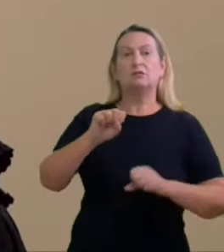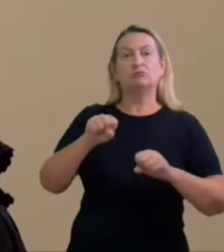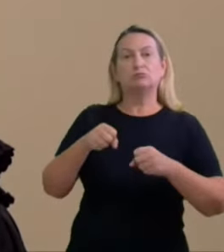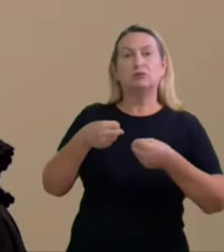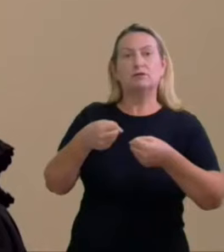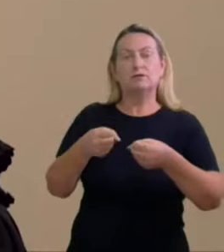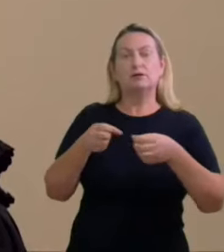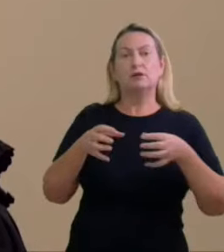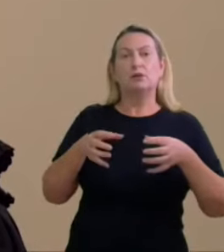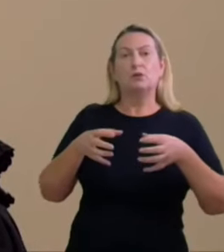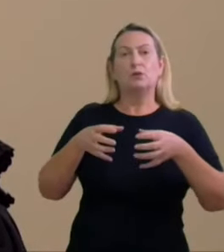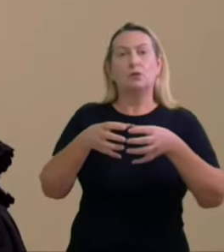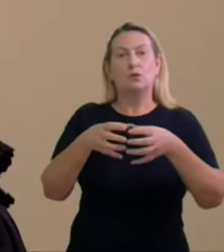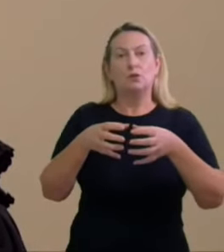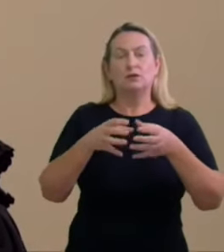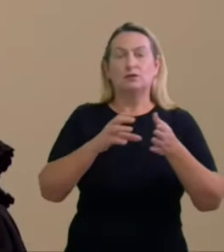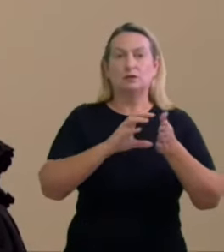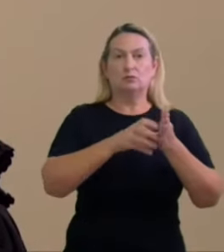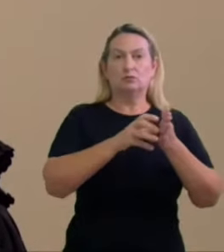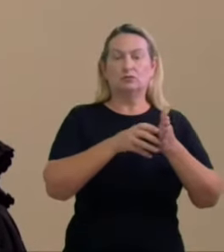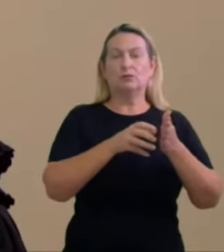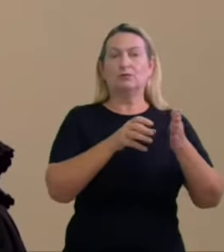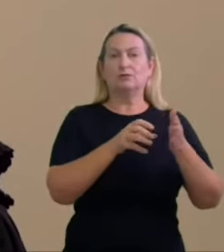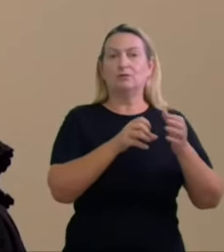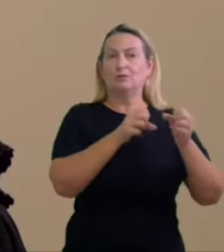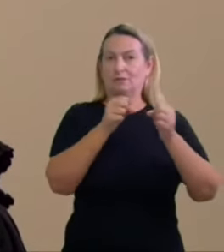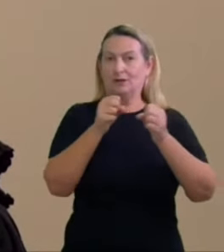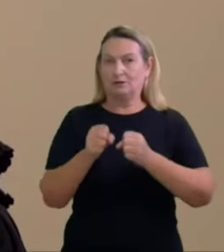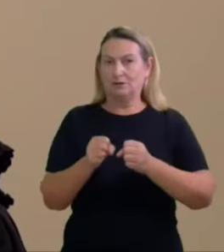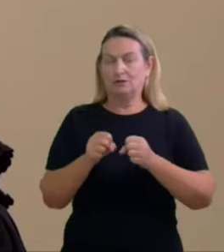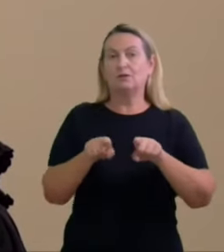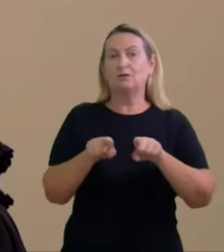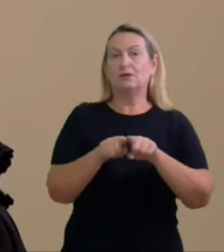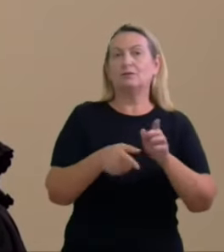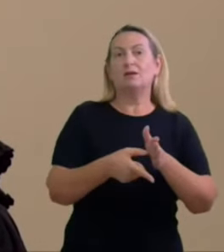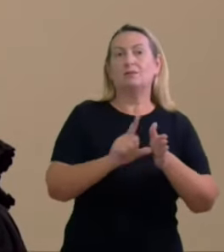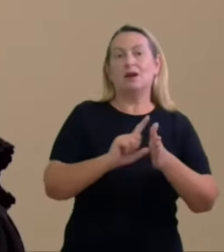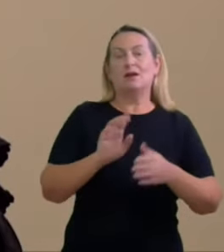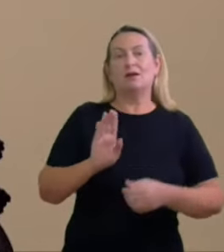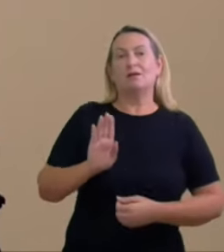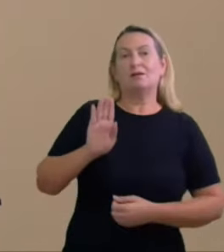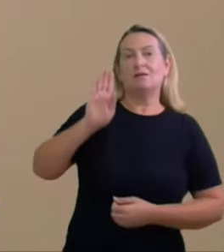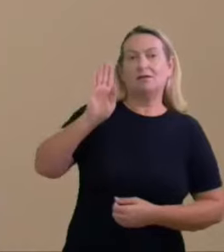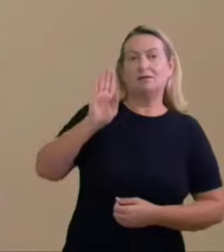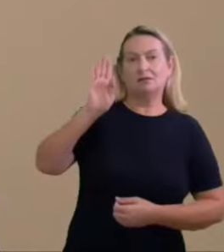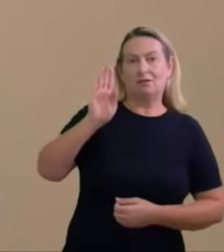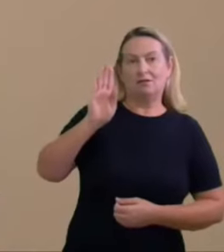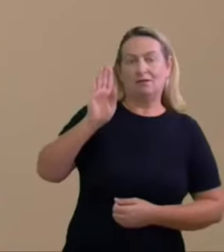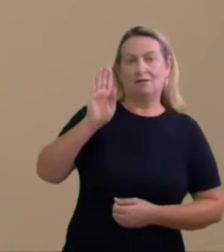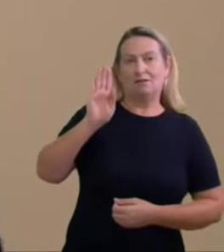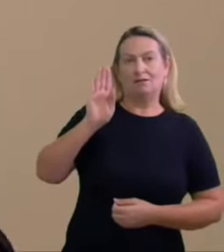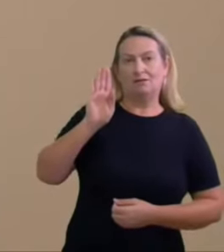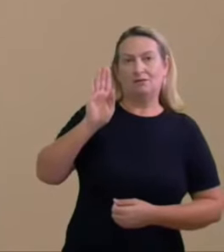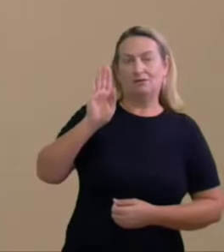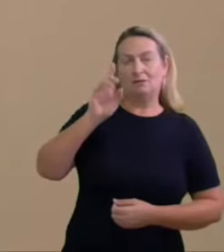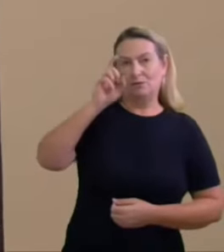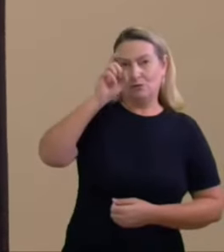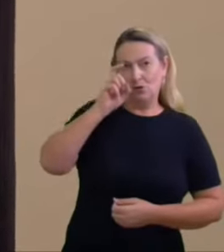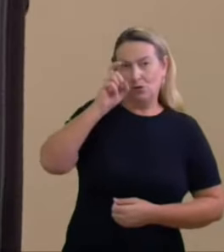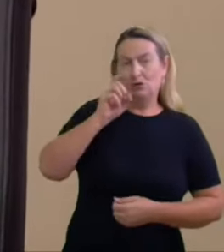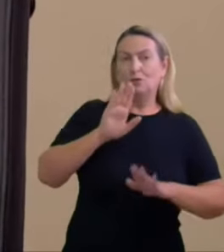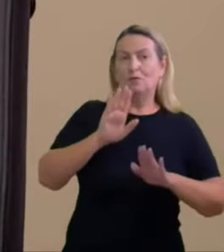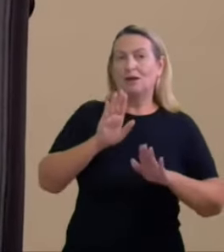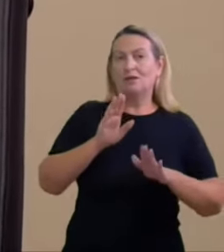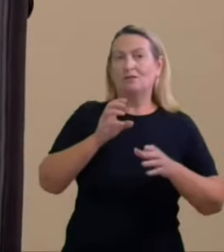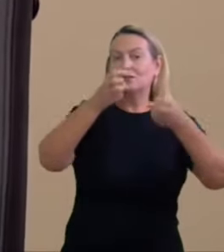partido e do então pré-candidato à presidência sem no entanto fazer menção a quais trabalhos seriam esses ressalto assim como